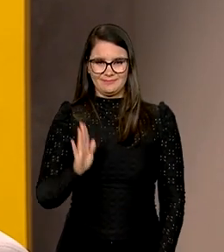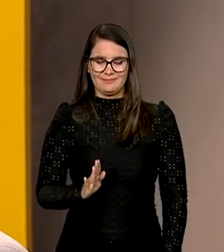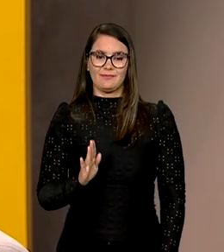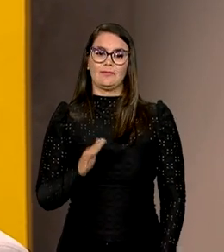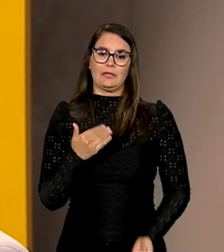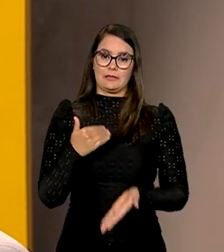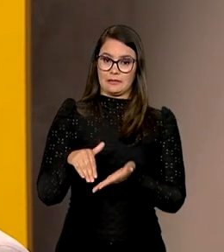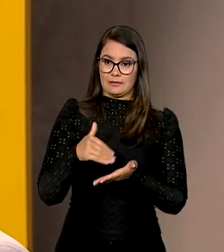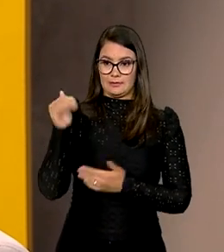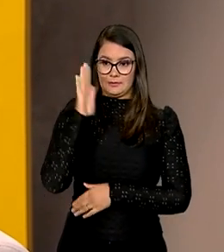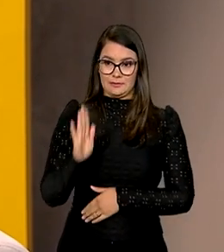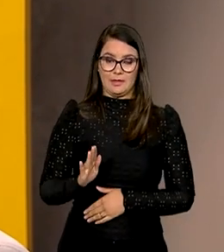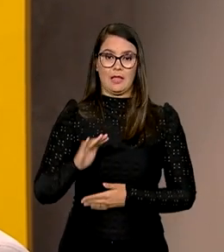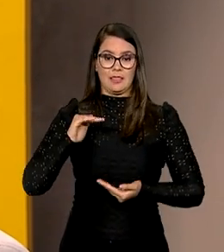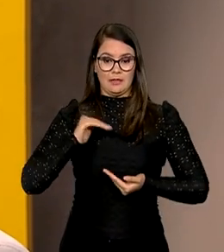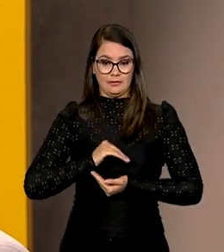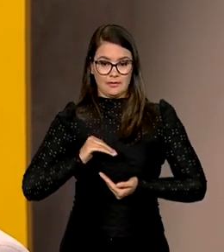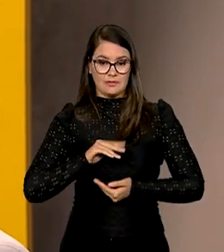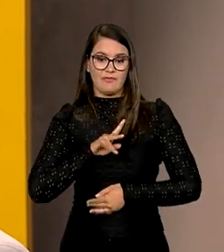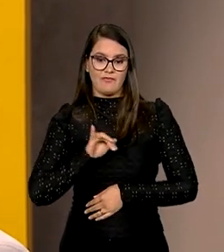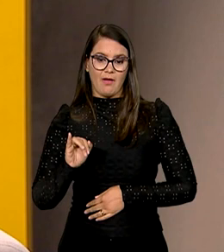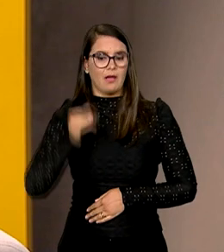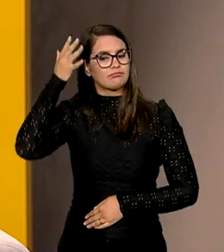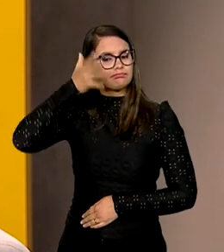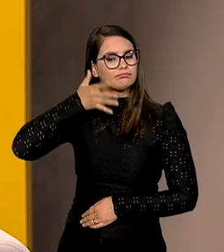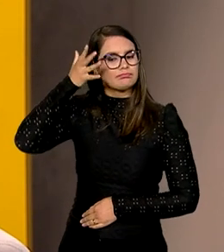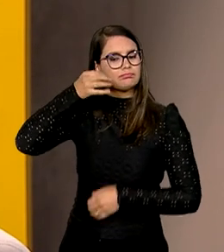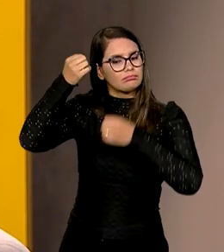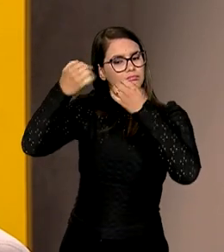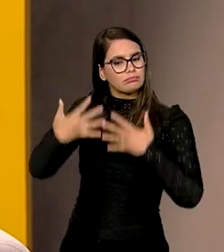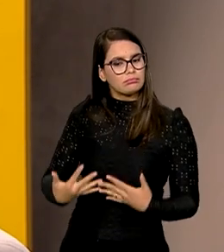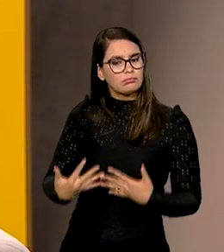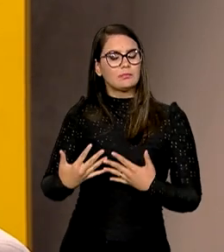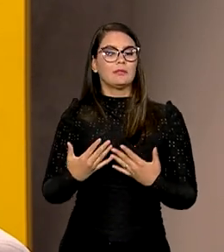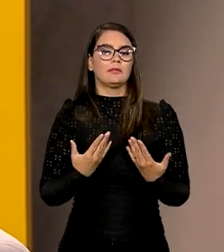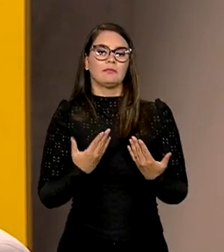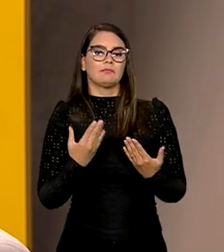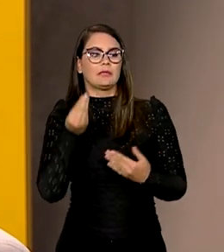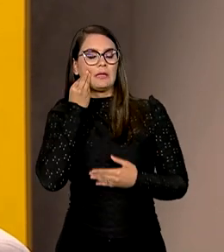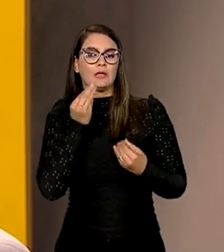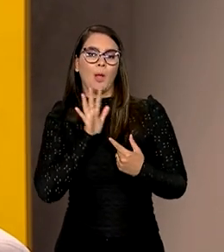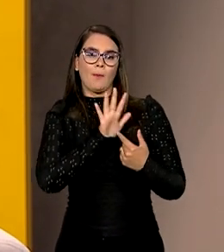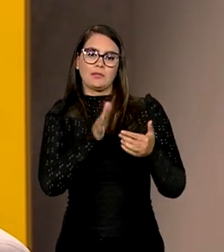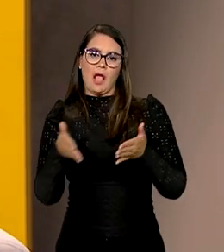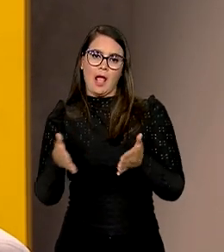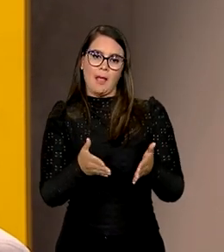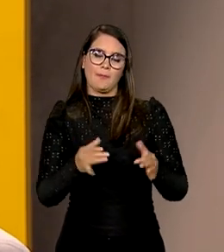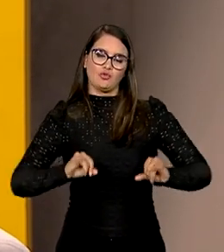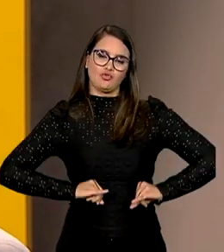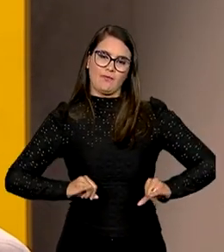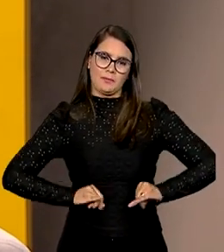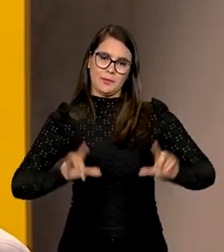Secretário Nacional de Defesa Civil, fazendo uma exposição e oferecendo também caminhos para que a gente possa amenizar o sofrimento da